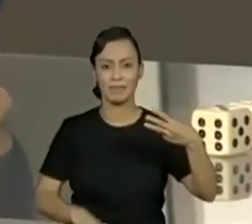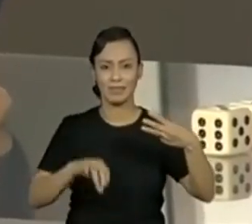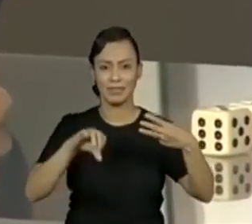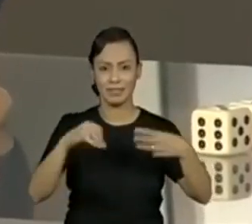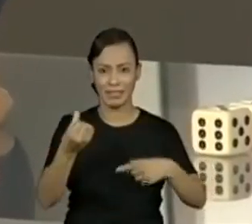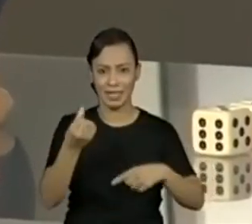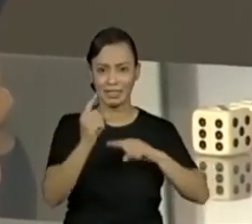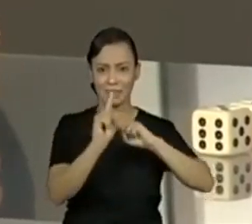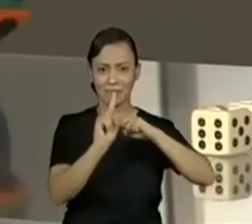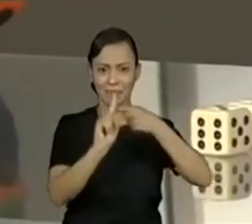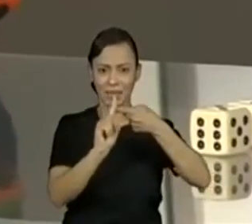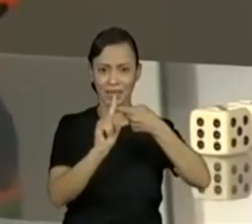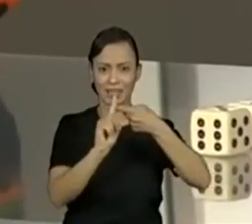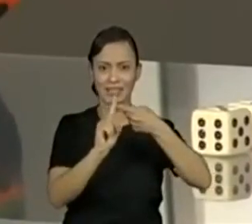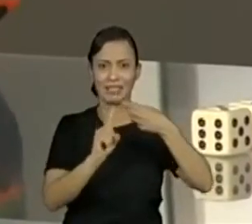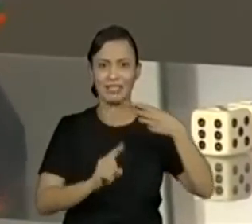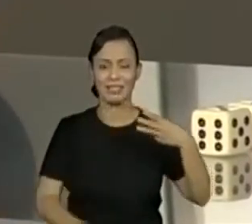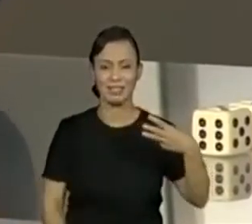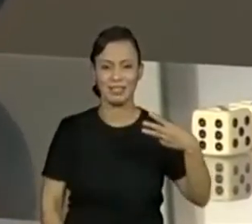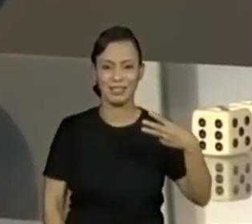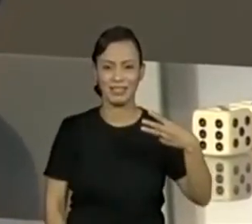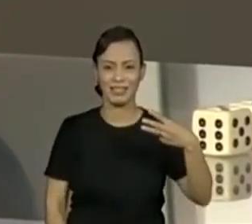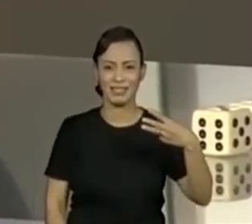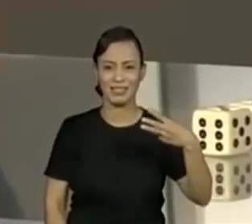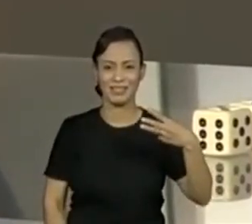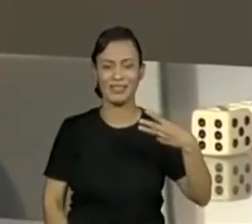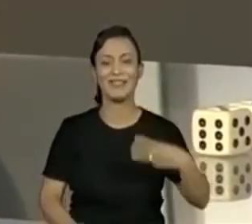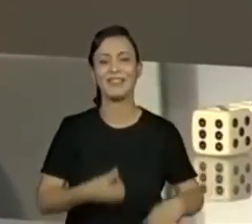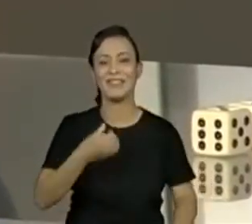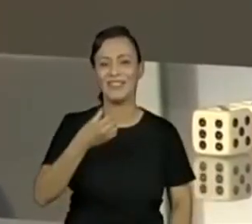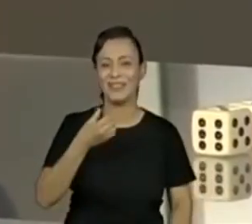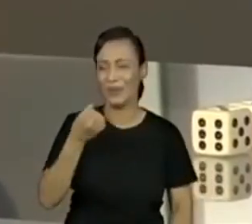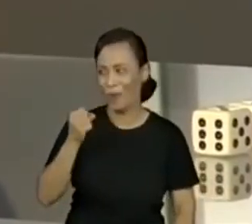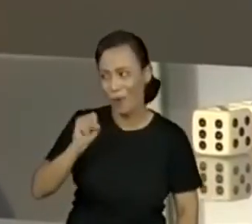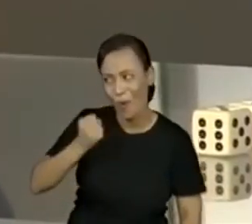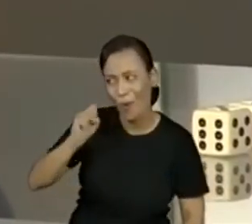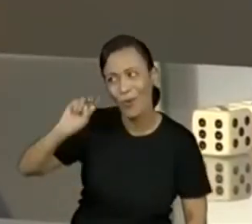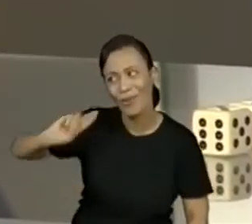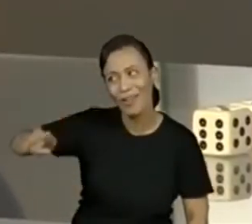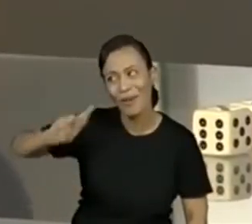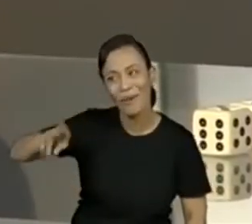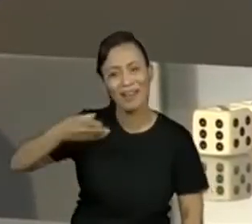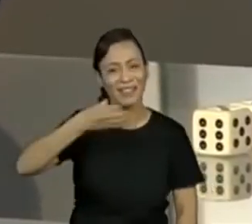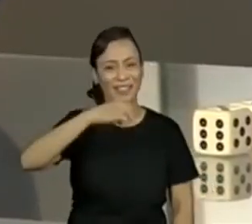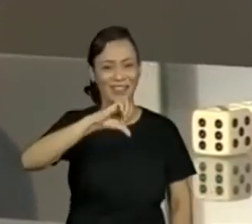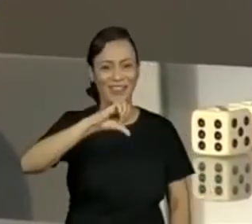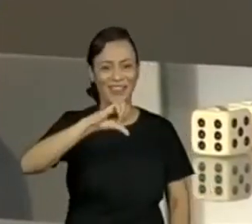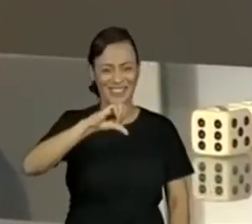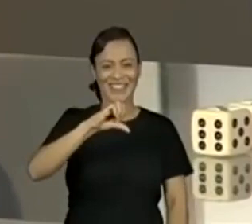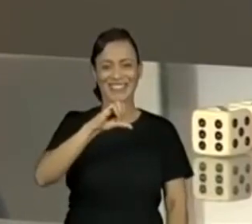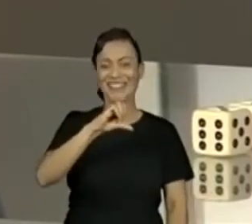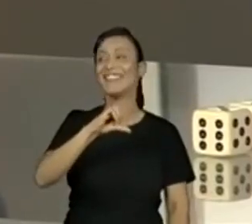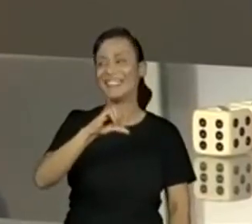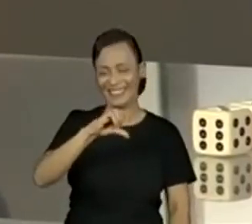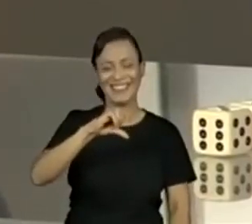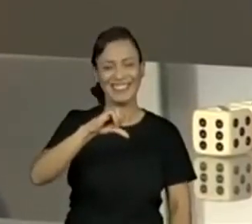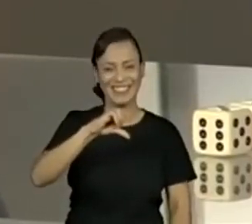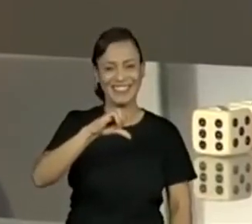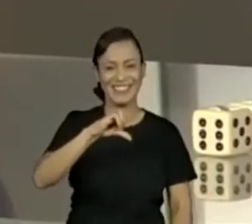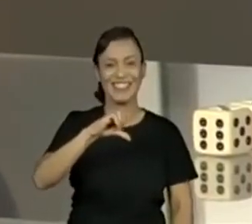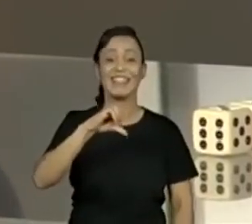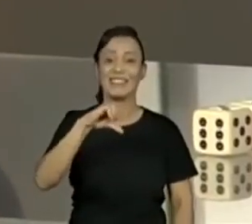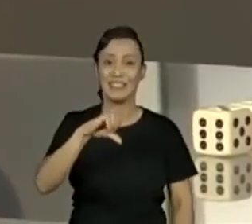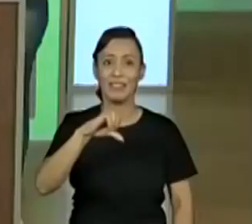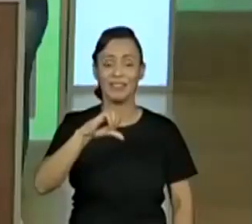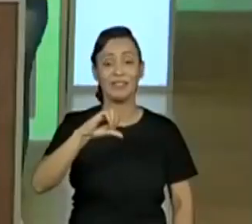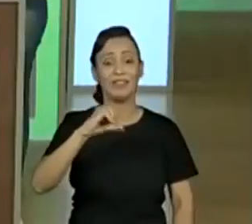6 mais 3. Opa, 9. Opa, vi, eu não vi. Eu sei, eu estou brincando. Depois de 3 aulas,